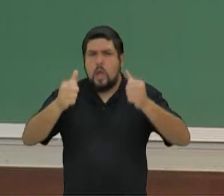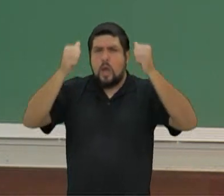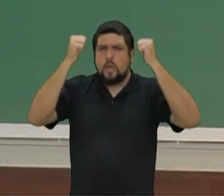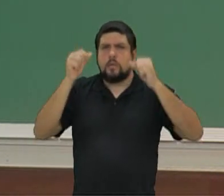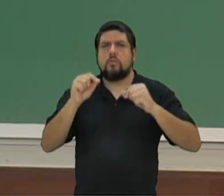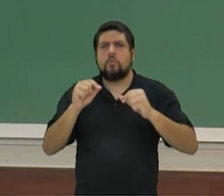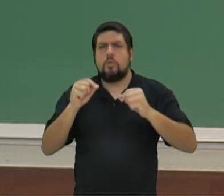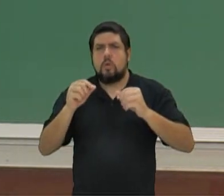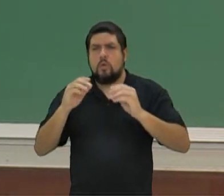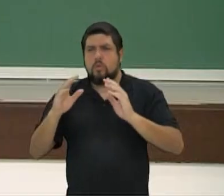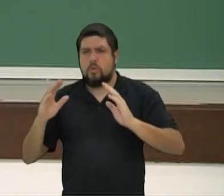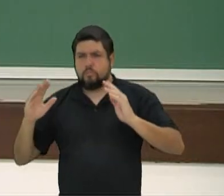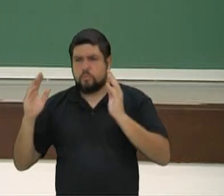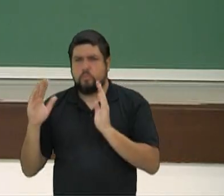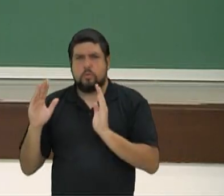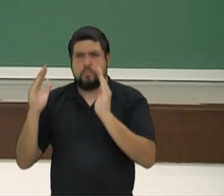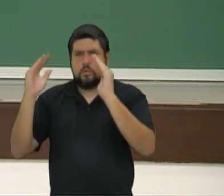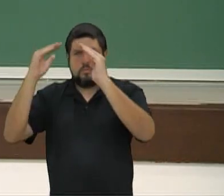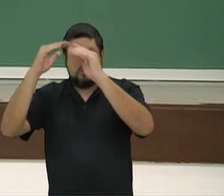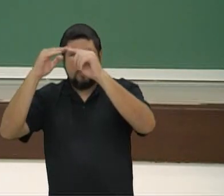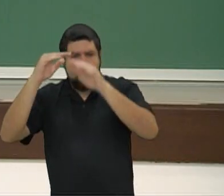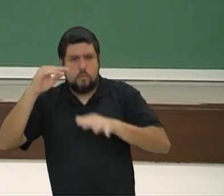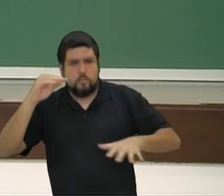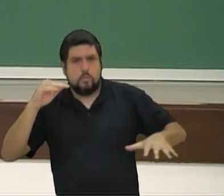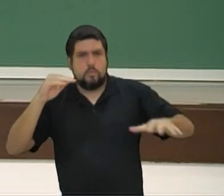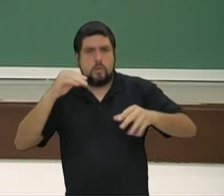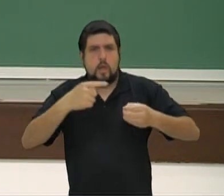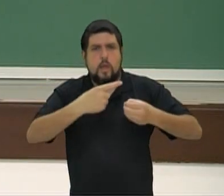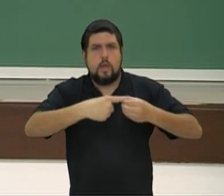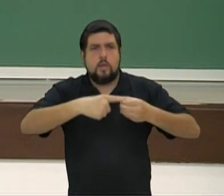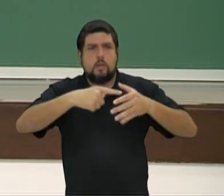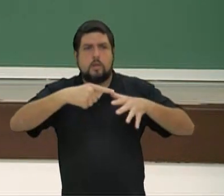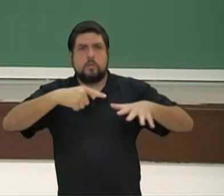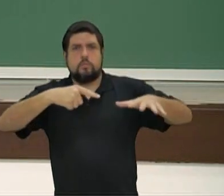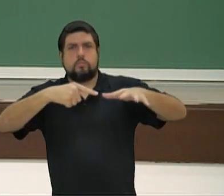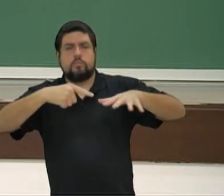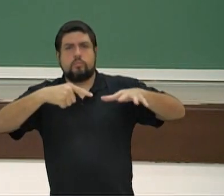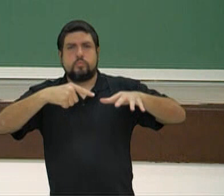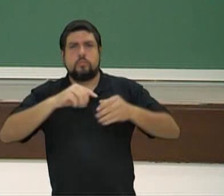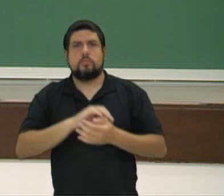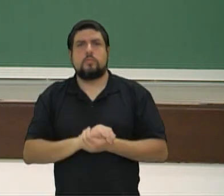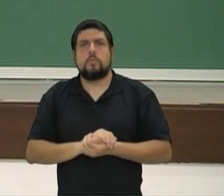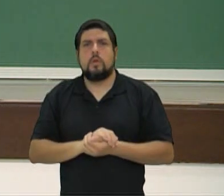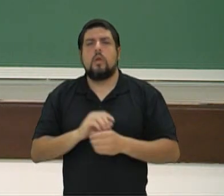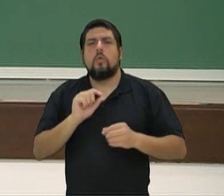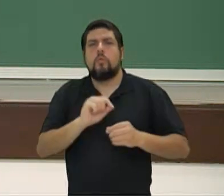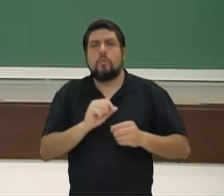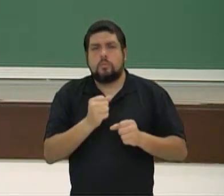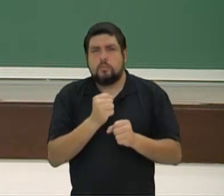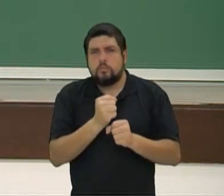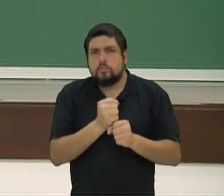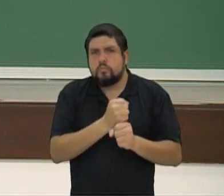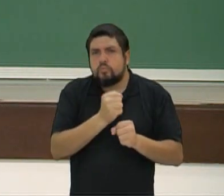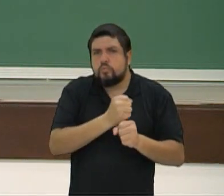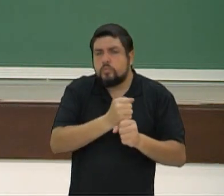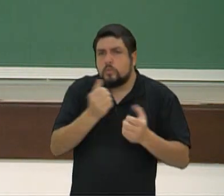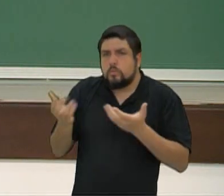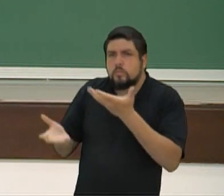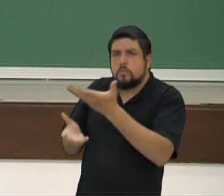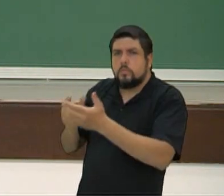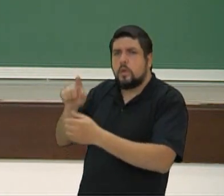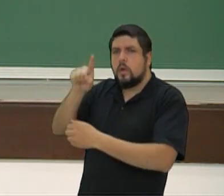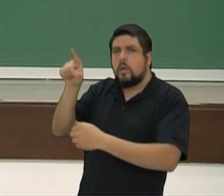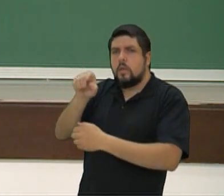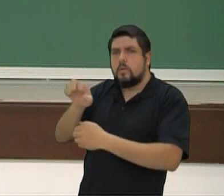alta da cidade de Atenas. Era um grande templo de Zeus construído para ele na cidade